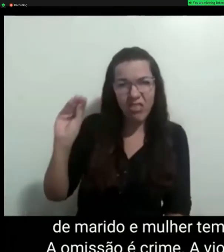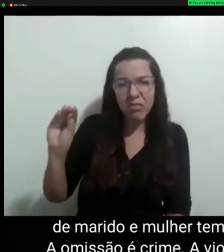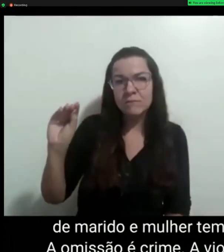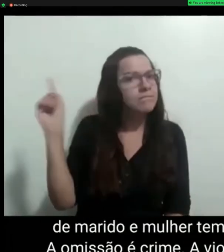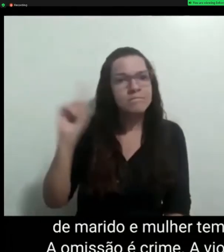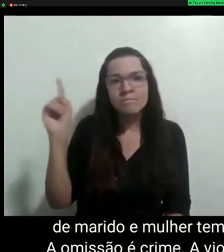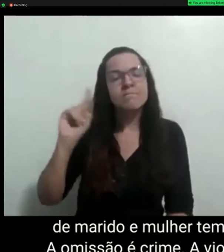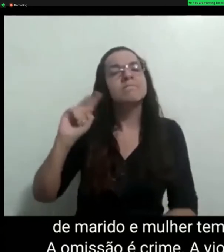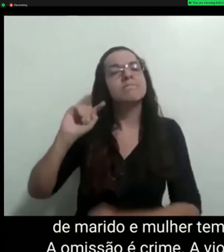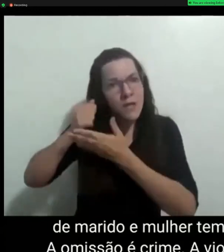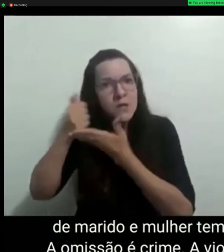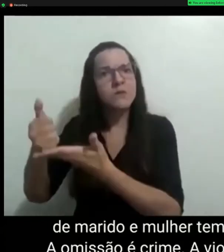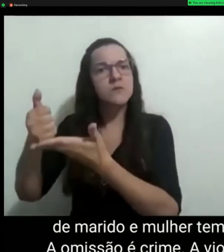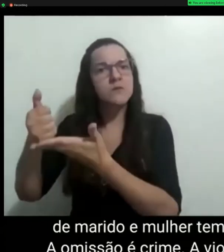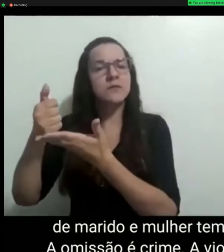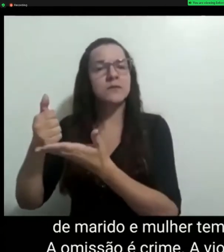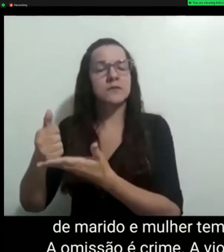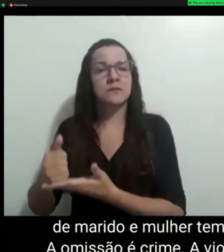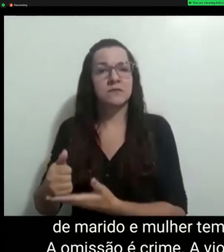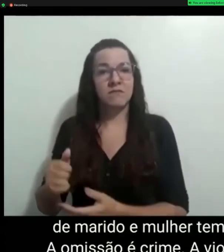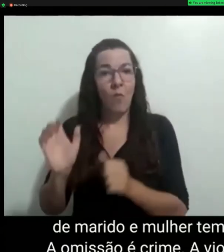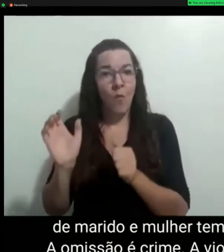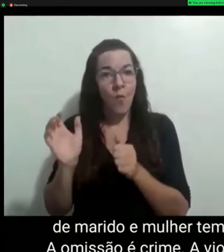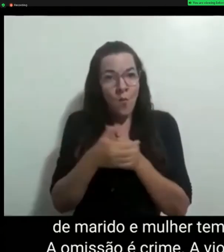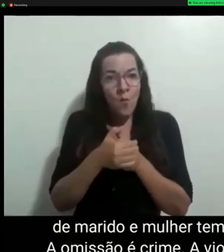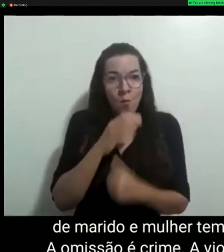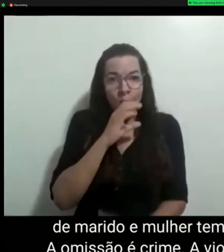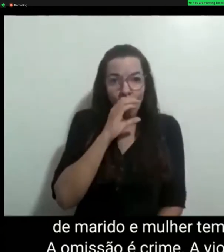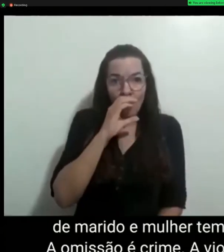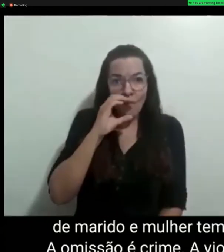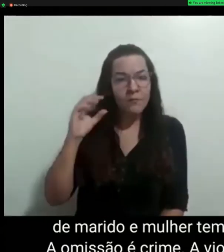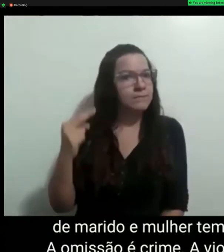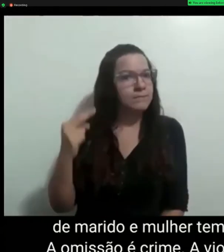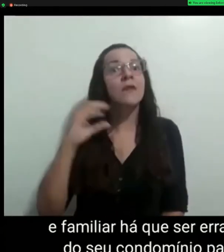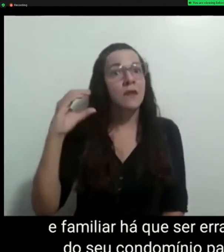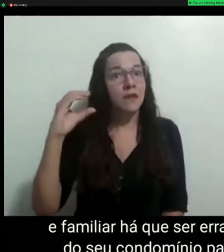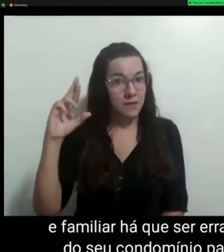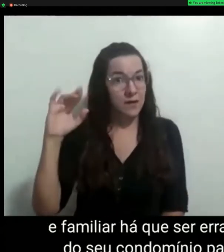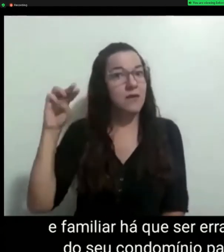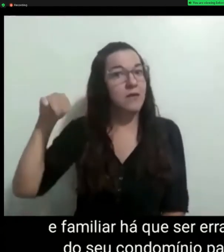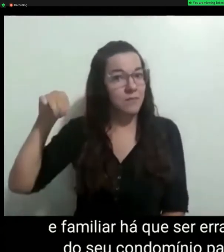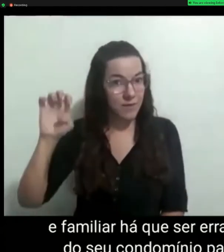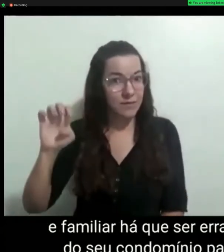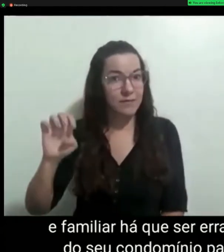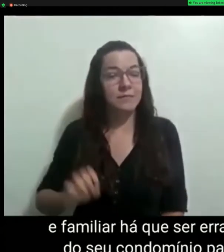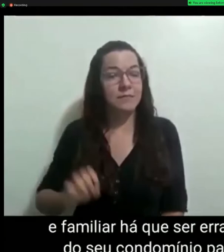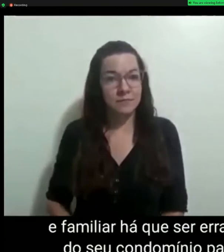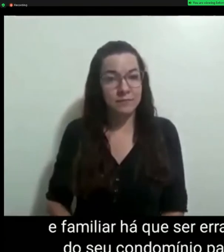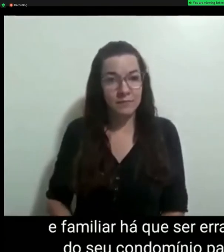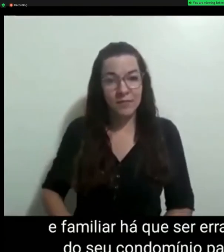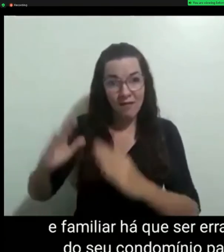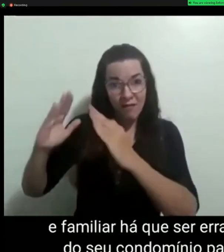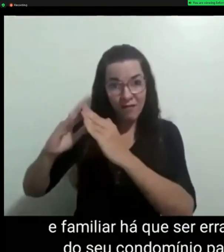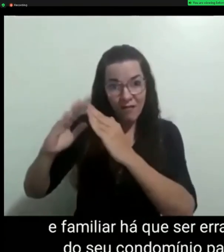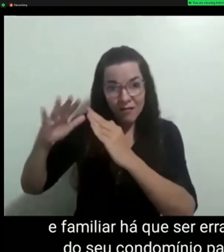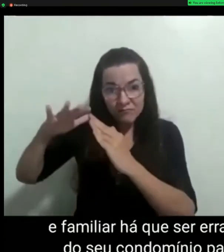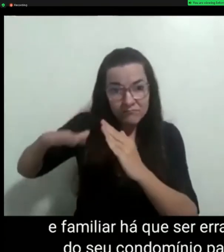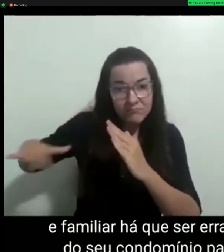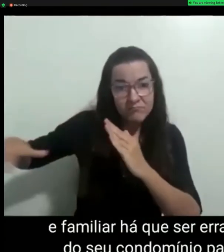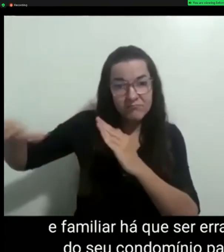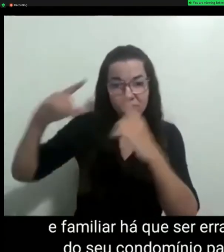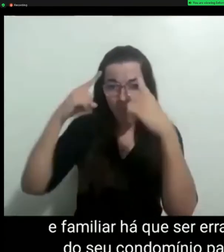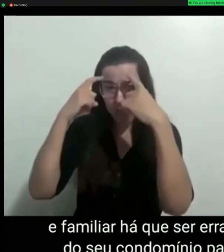crime. A violência no âmbito doméstico e familiar há que ser erradicada. Fale com o seu síndico do seu condomínio